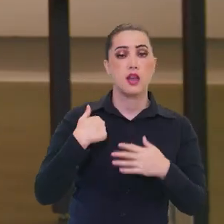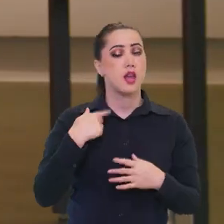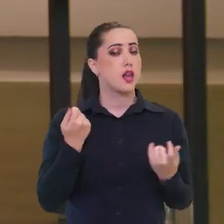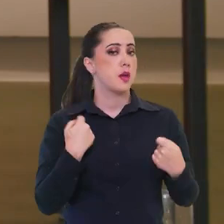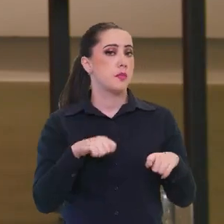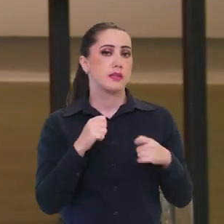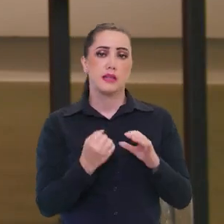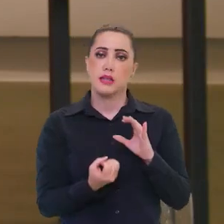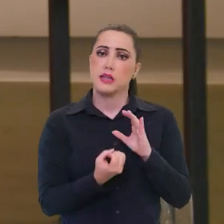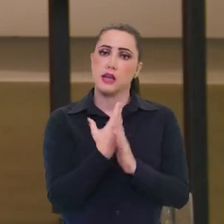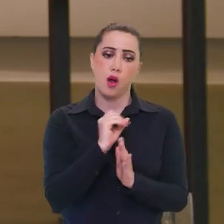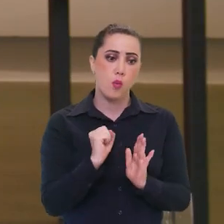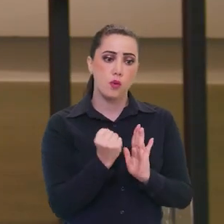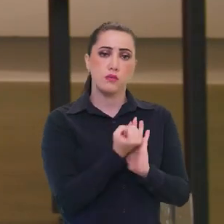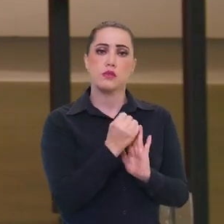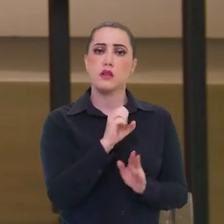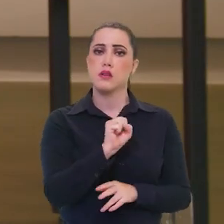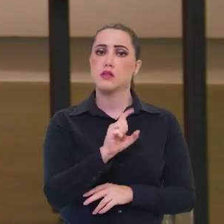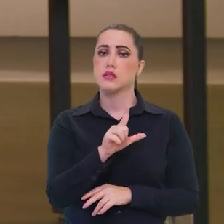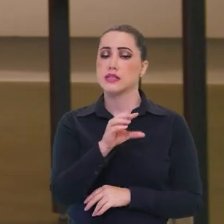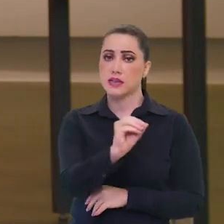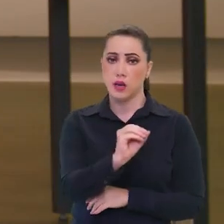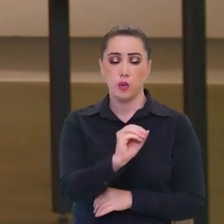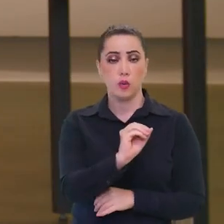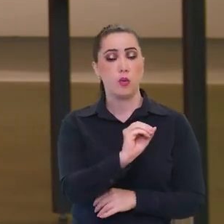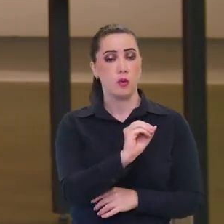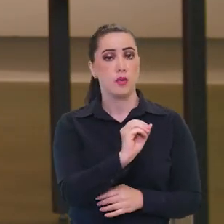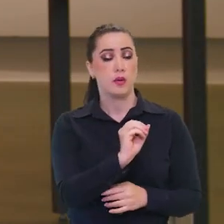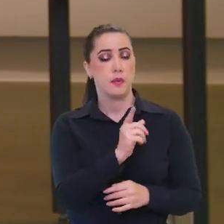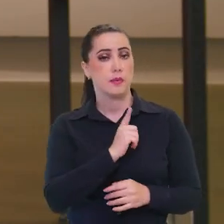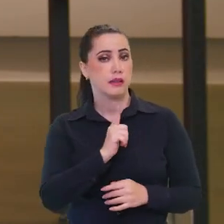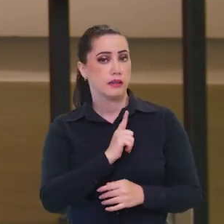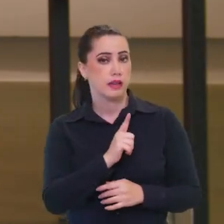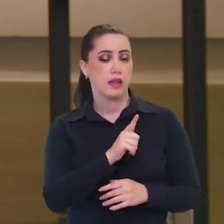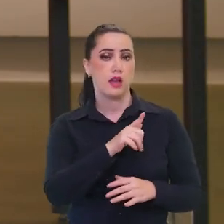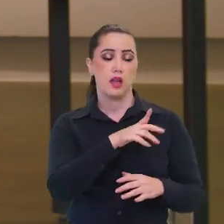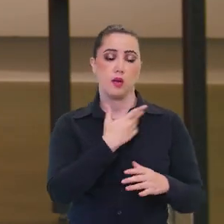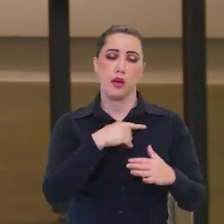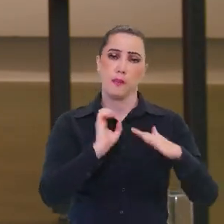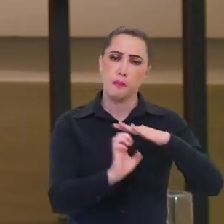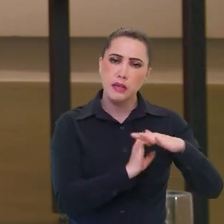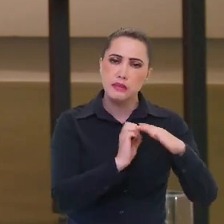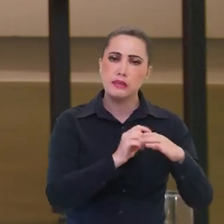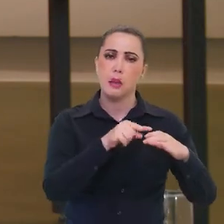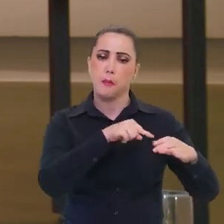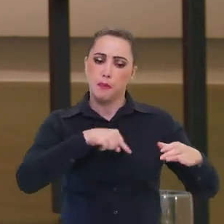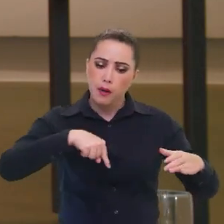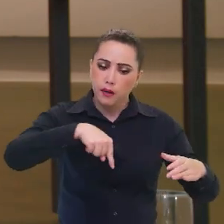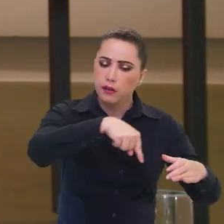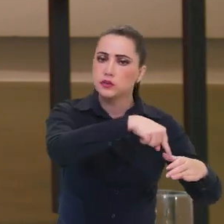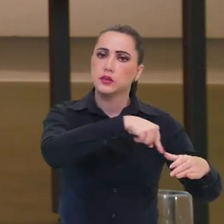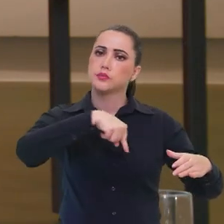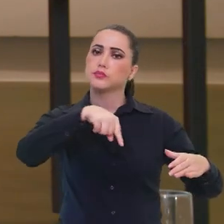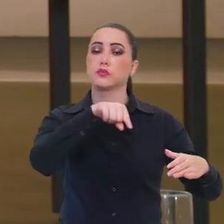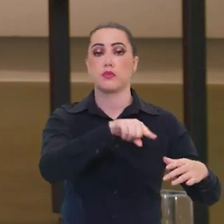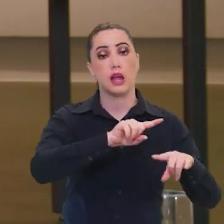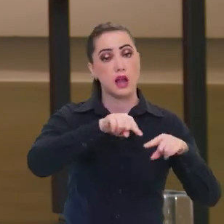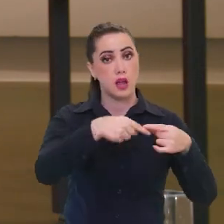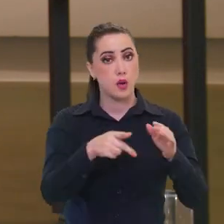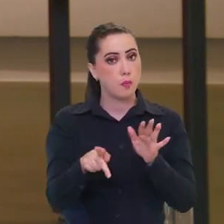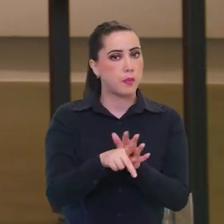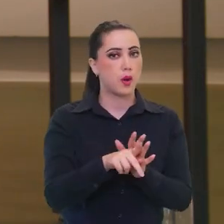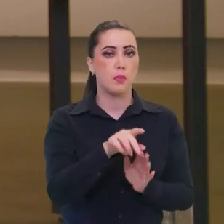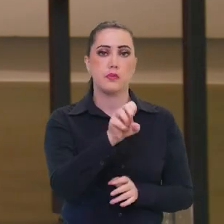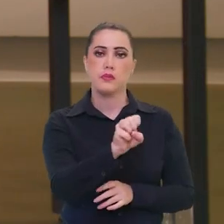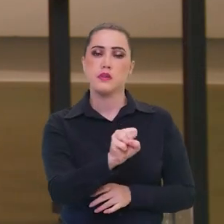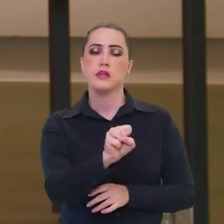tive que fazer um selo para gravar, fiquei oito anos sem gravadora, a partir só desse momento que eu consegui criar